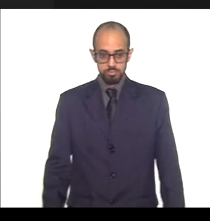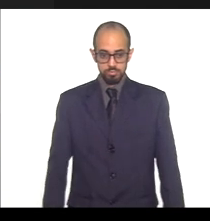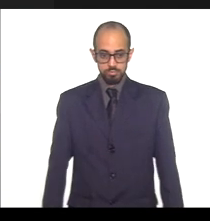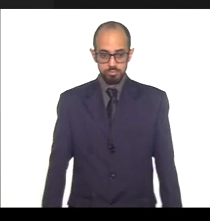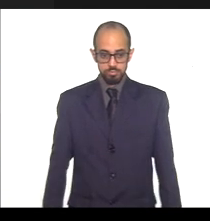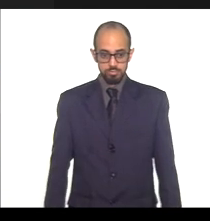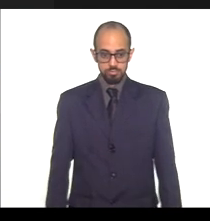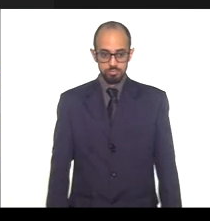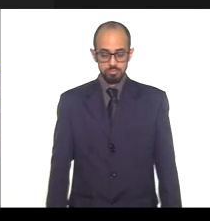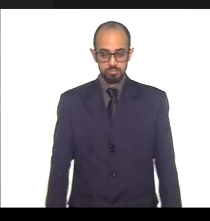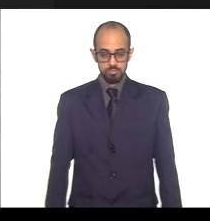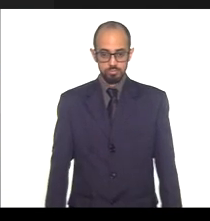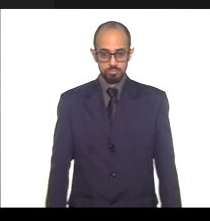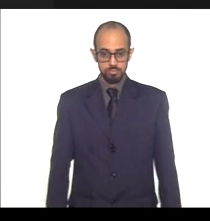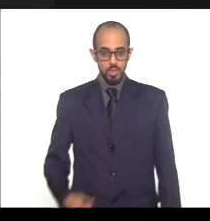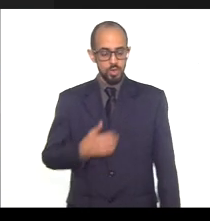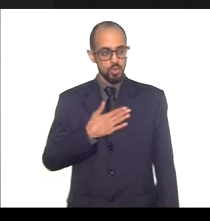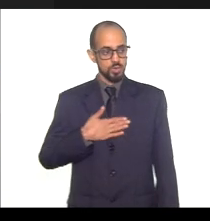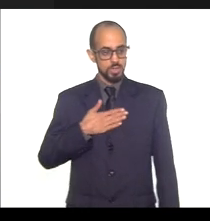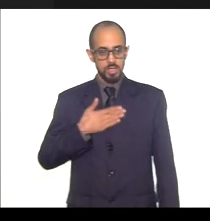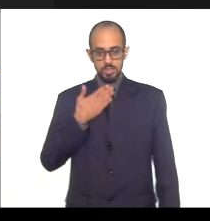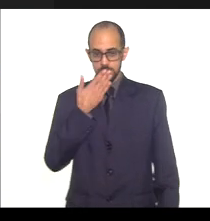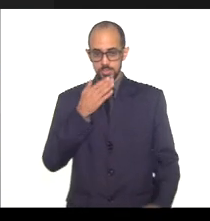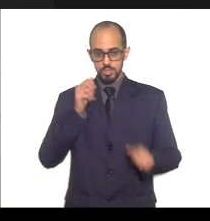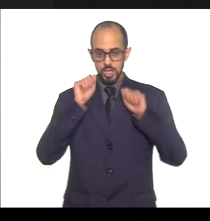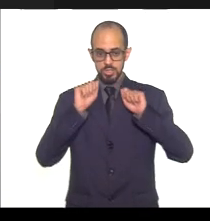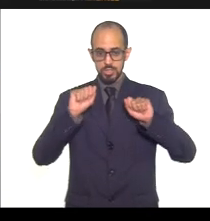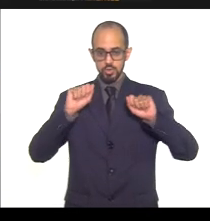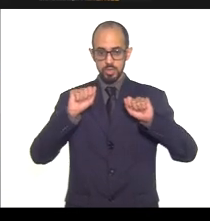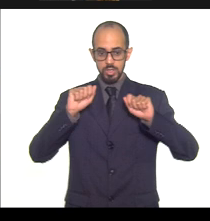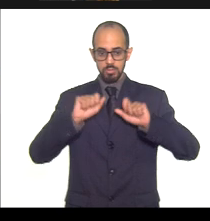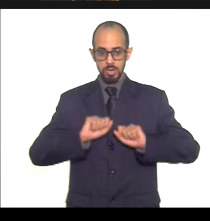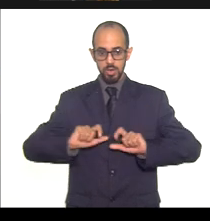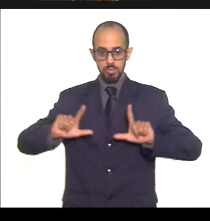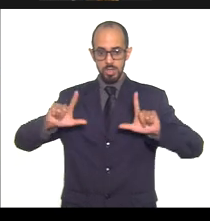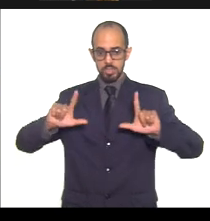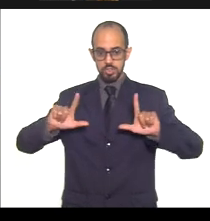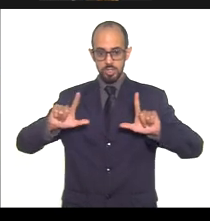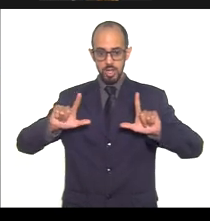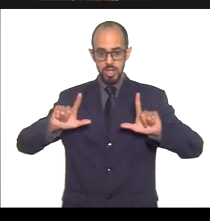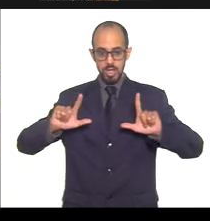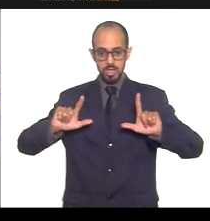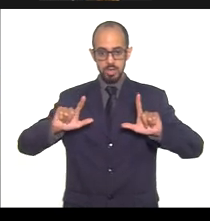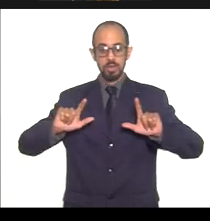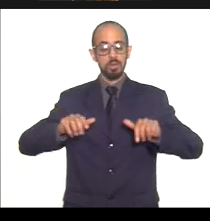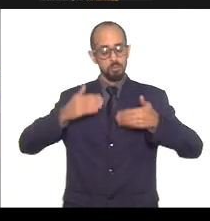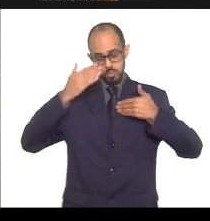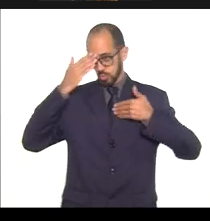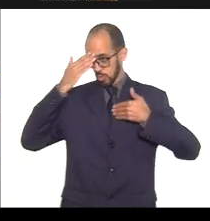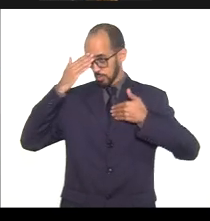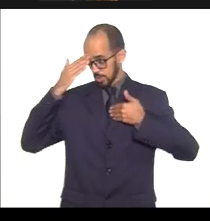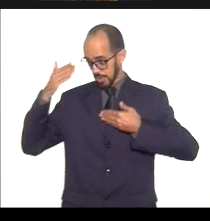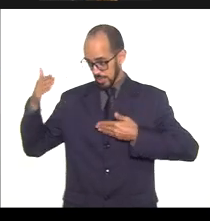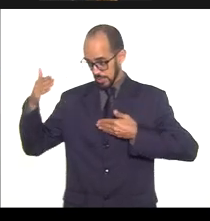Eu gostaria de pedir a assessoria para poder compartilhar a apresentação. Obrigada.